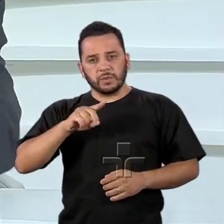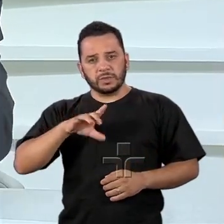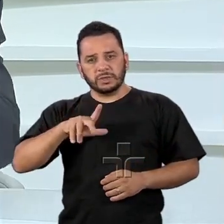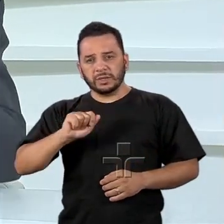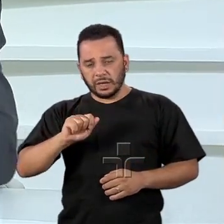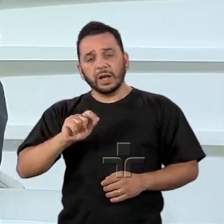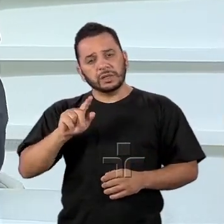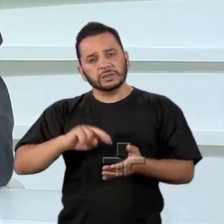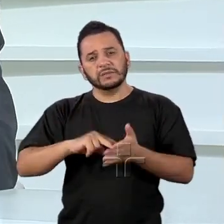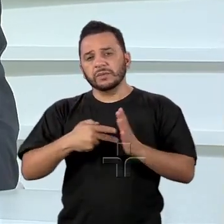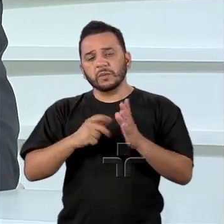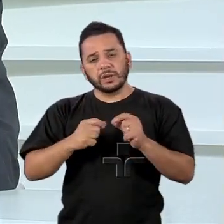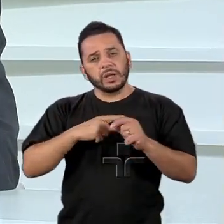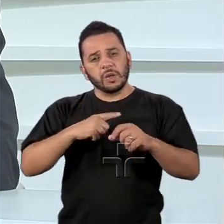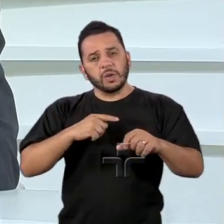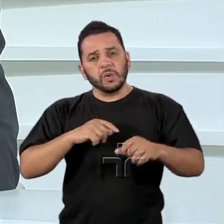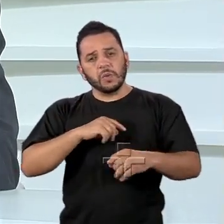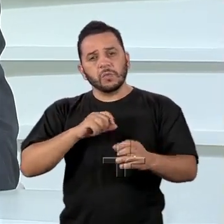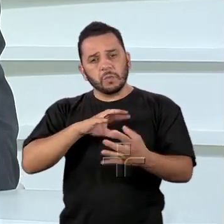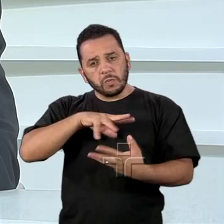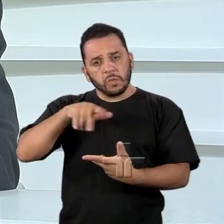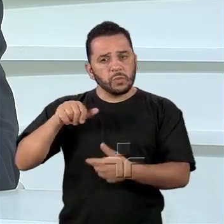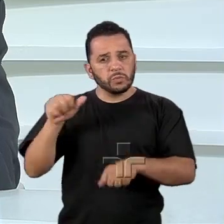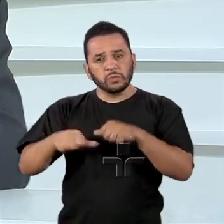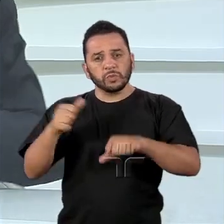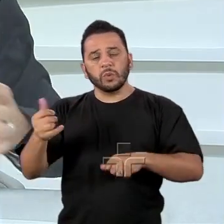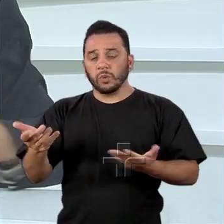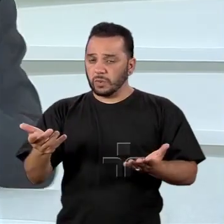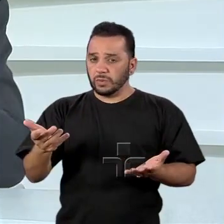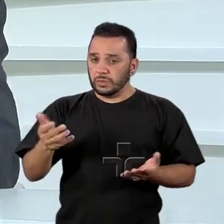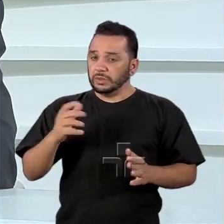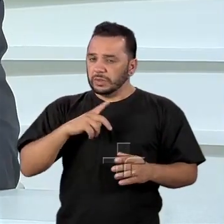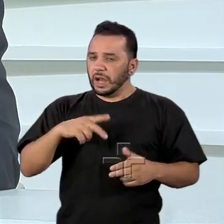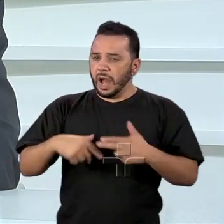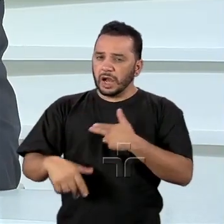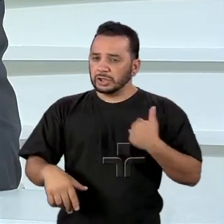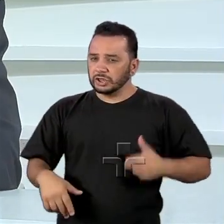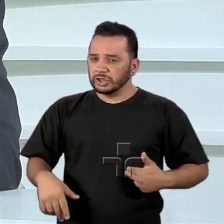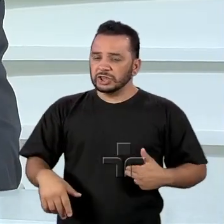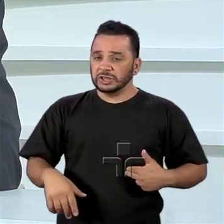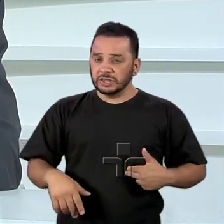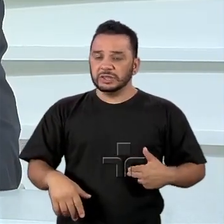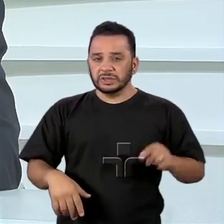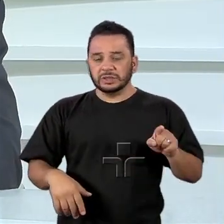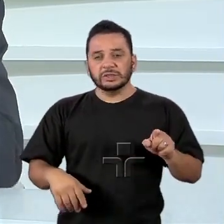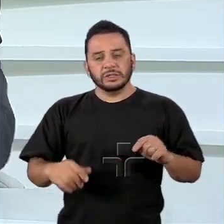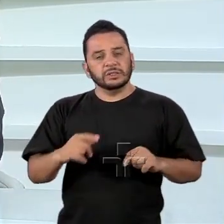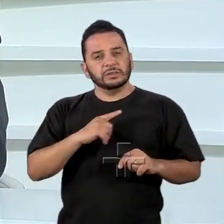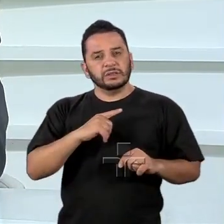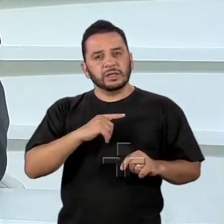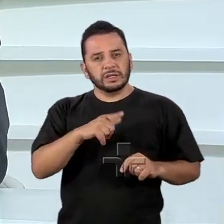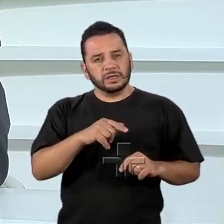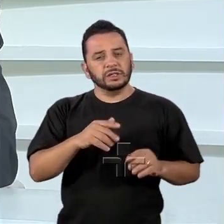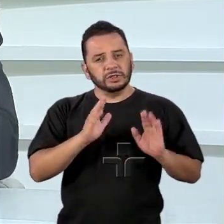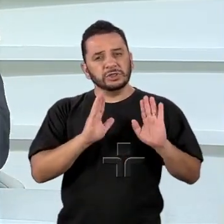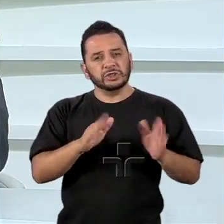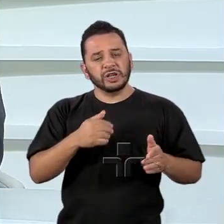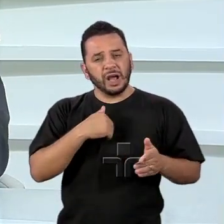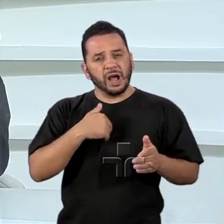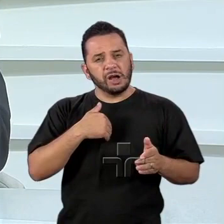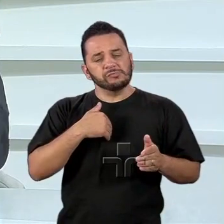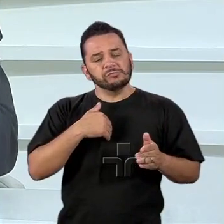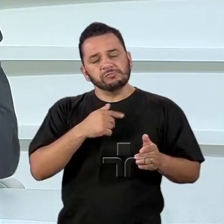2008 e aí fica cada vez mais claro a China sobre Xi Jinping ela enxerga uma